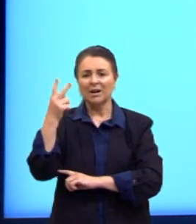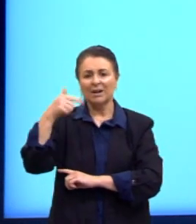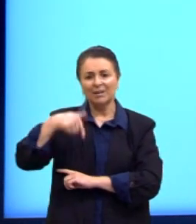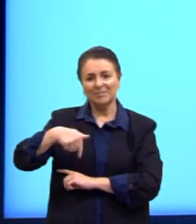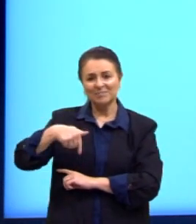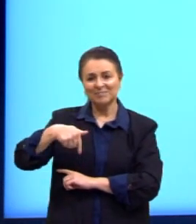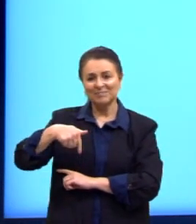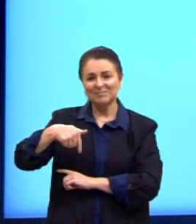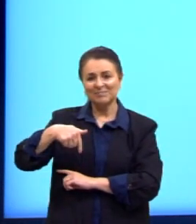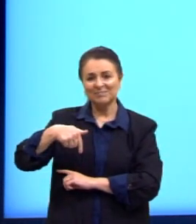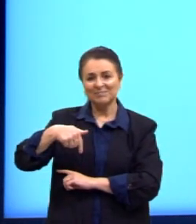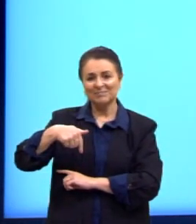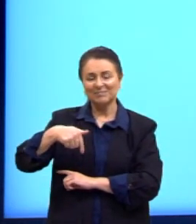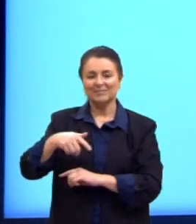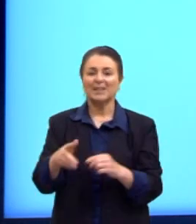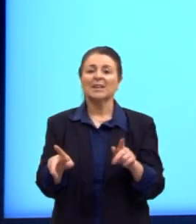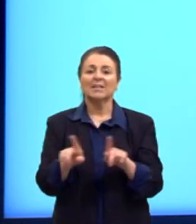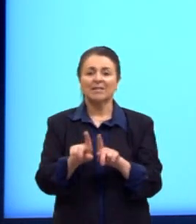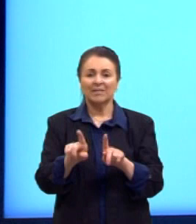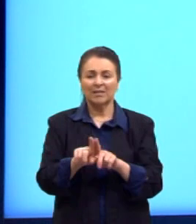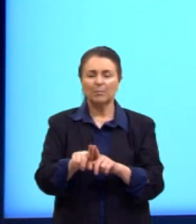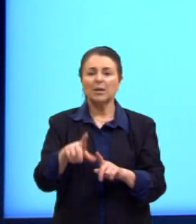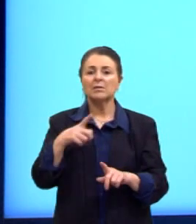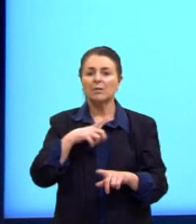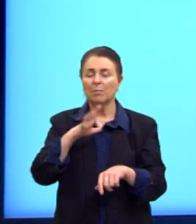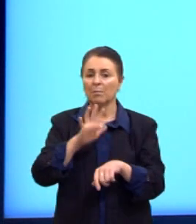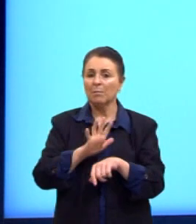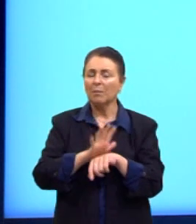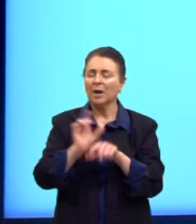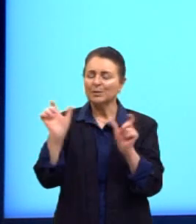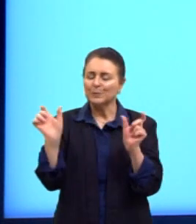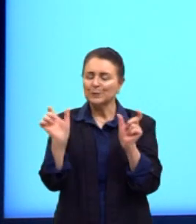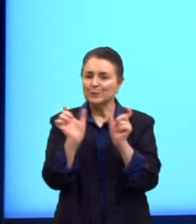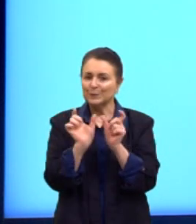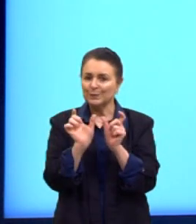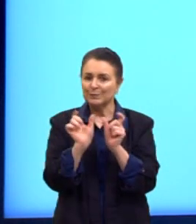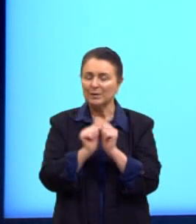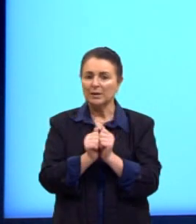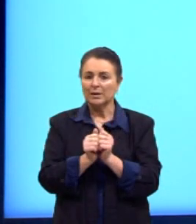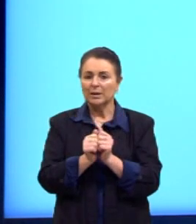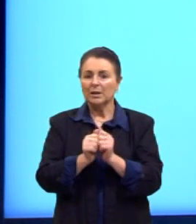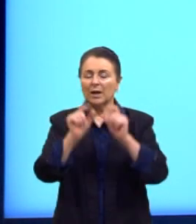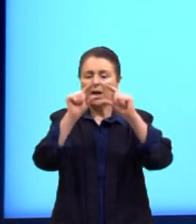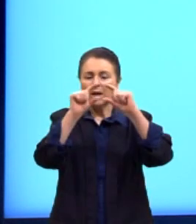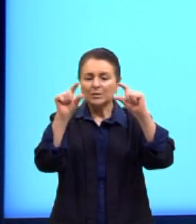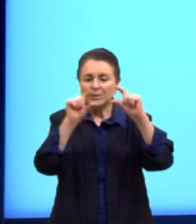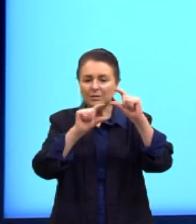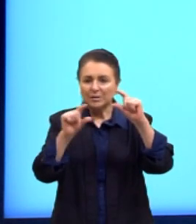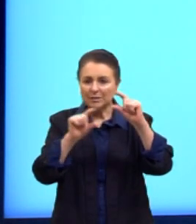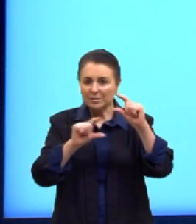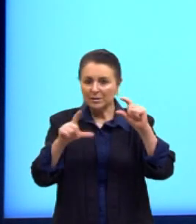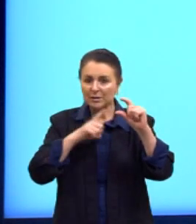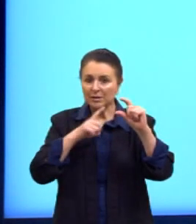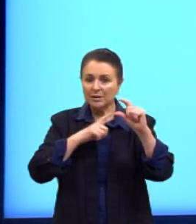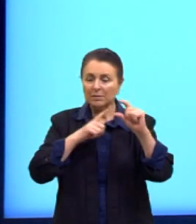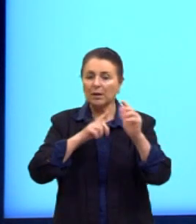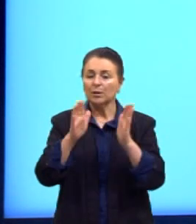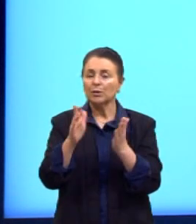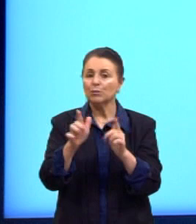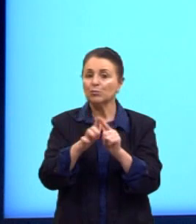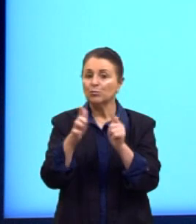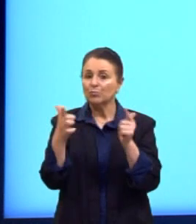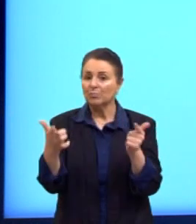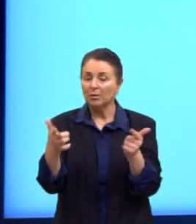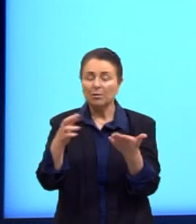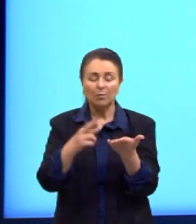HQ. Porém, elas são bem mais curtinhas. As tirinhas podem estar contidas em jornais,